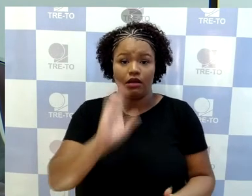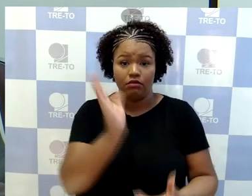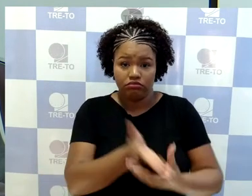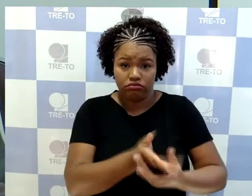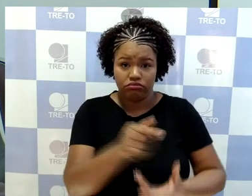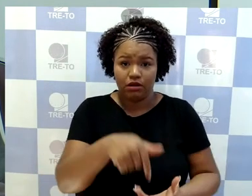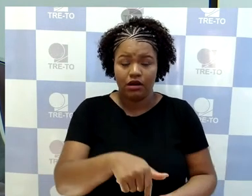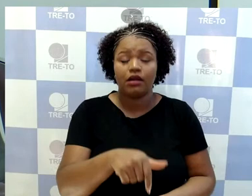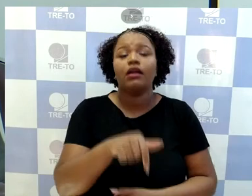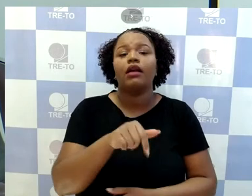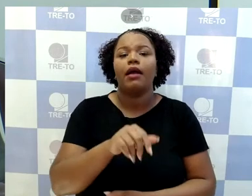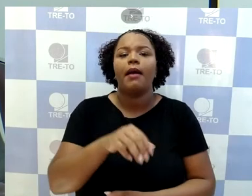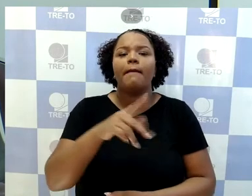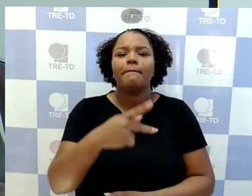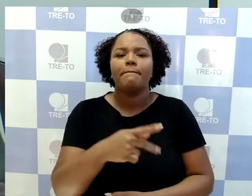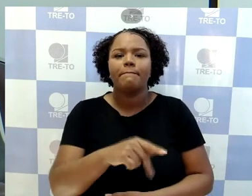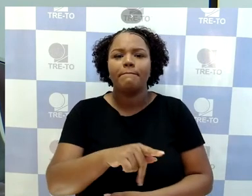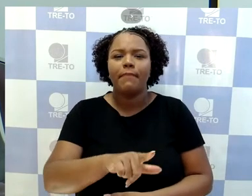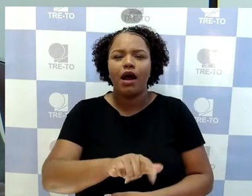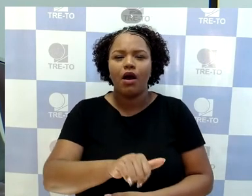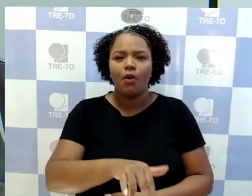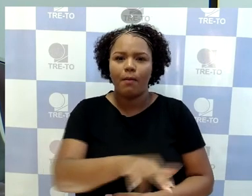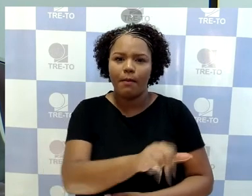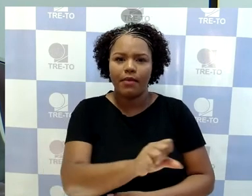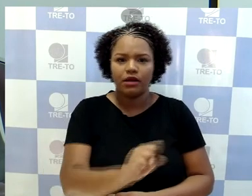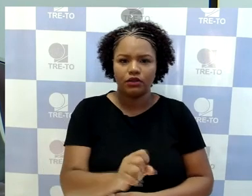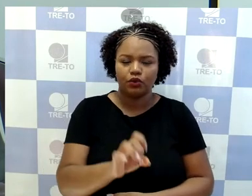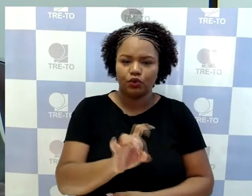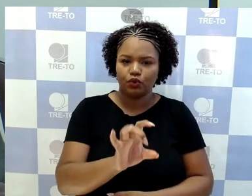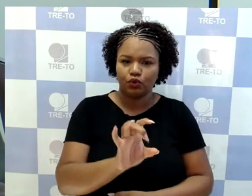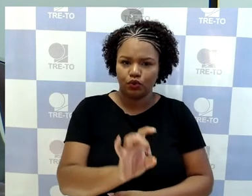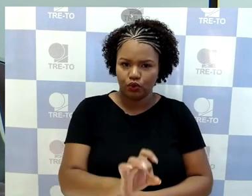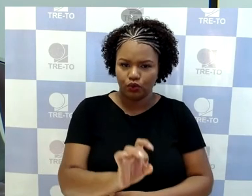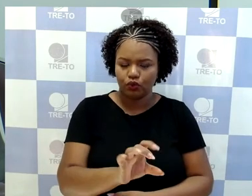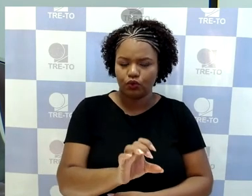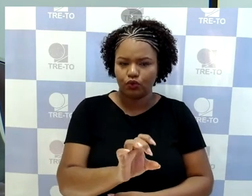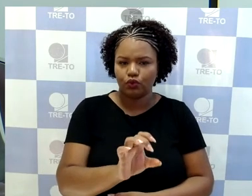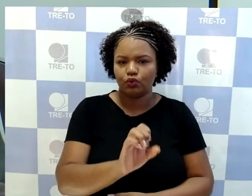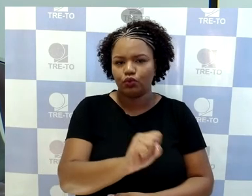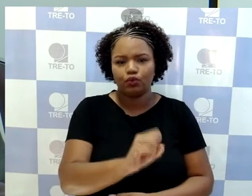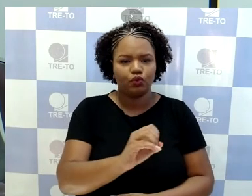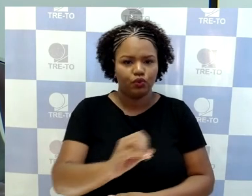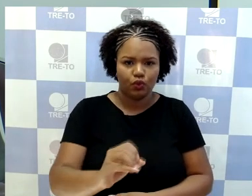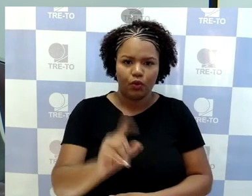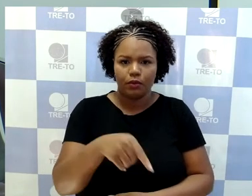É a coligação PSDB, MDB, Rede, DEM.